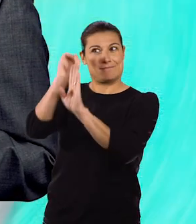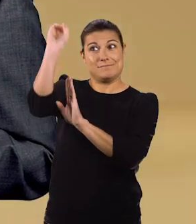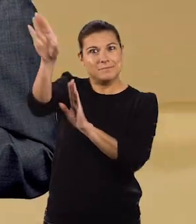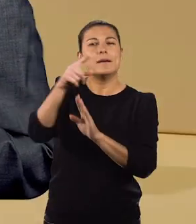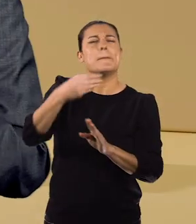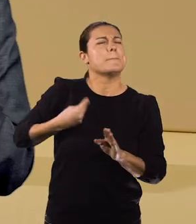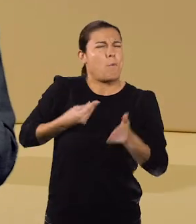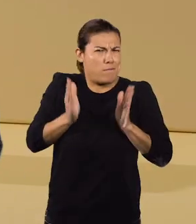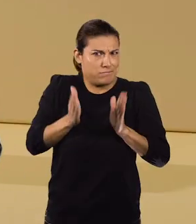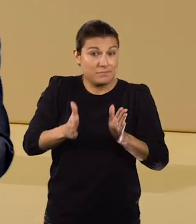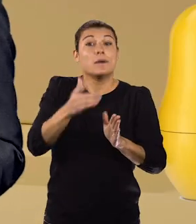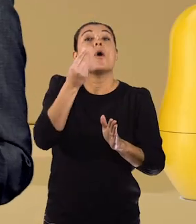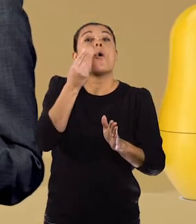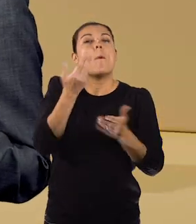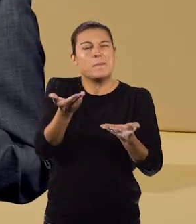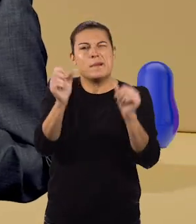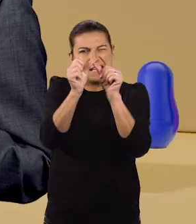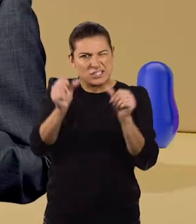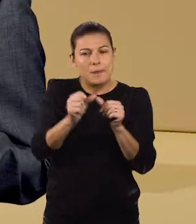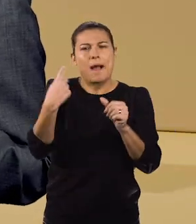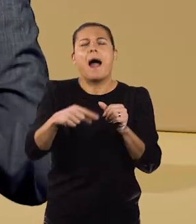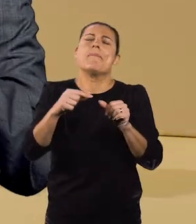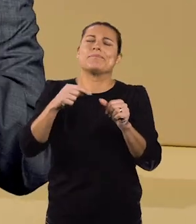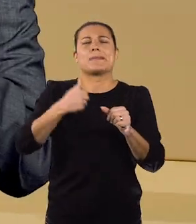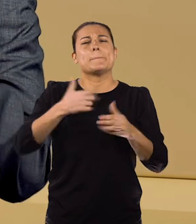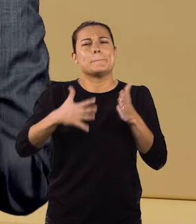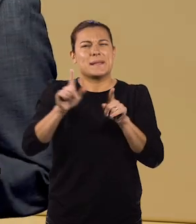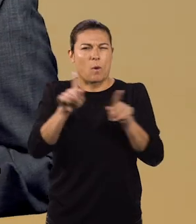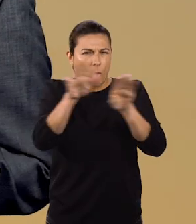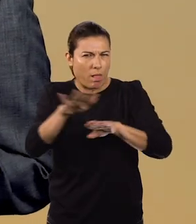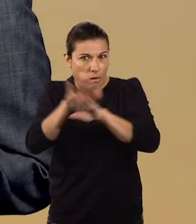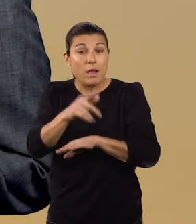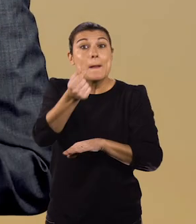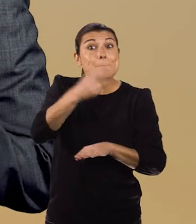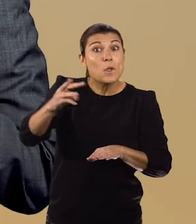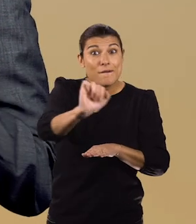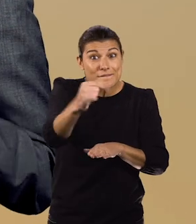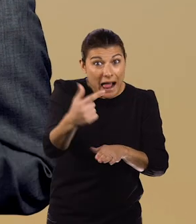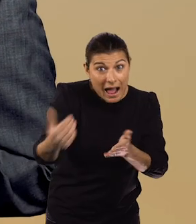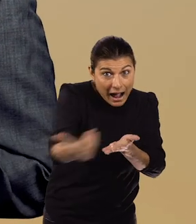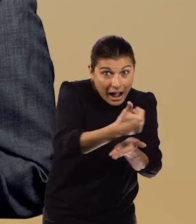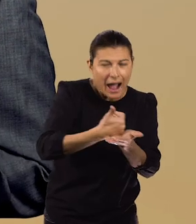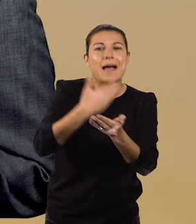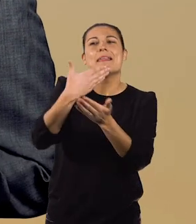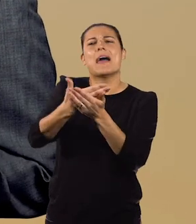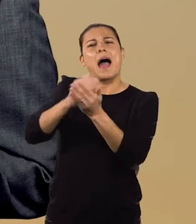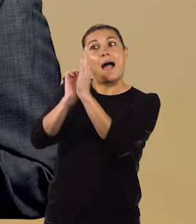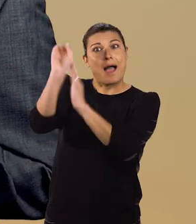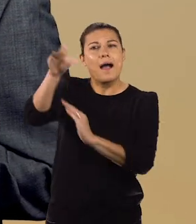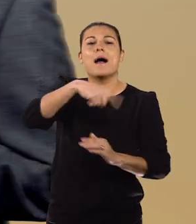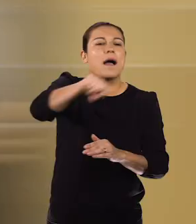preocupar. Através de um complexo sistema de empresas fachada, os seus milhões não deixam rastro. Ninguém saberá de onde veio o seu dinheiro.